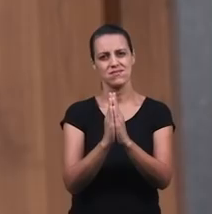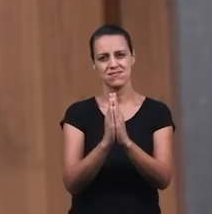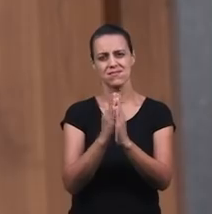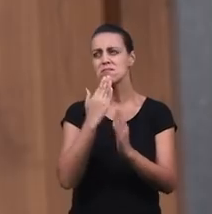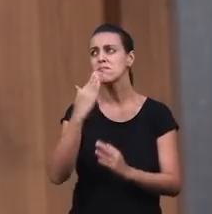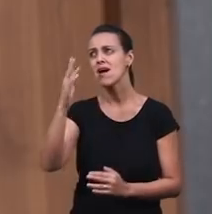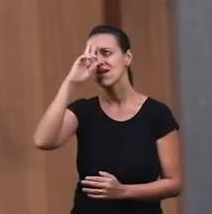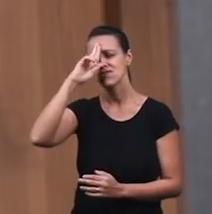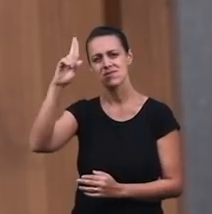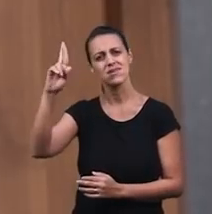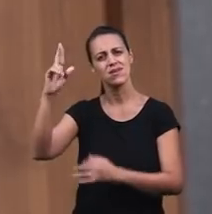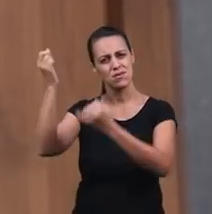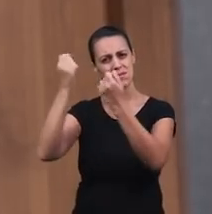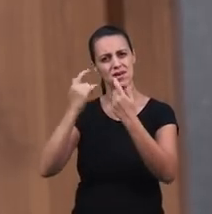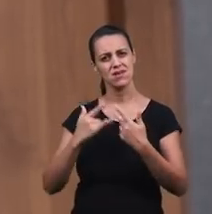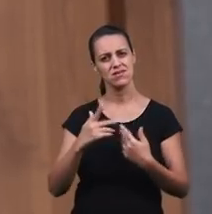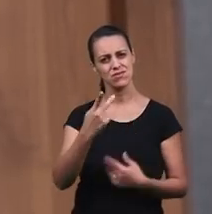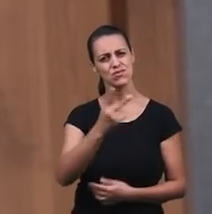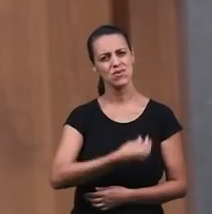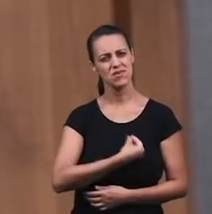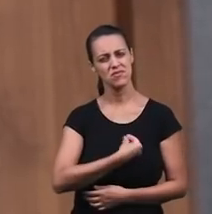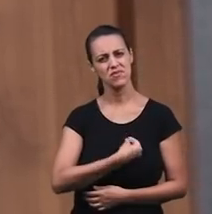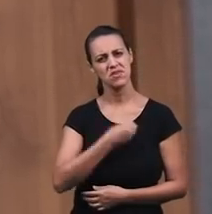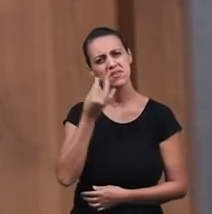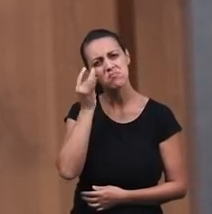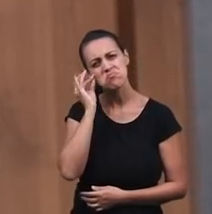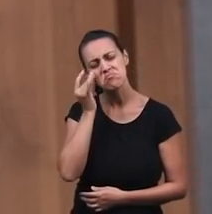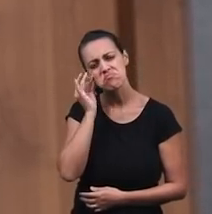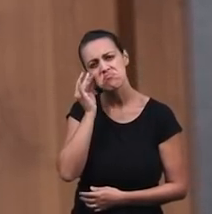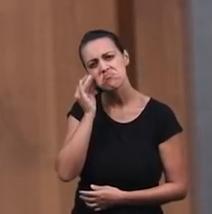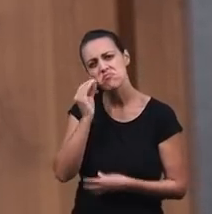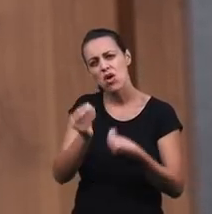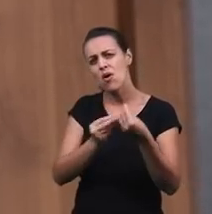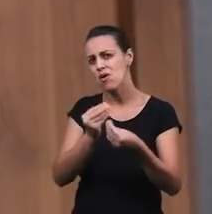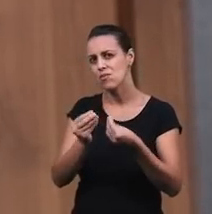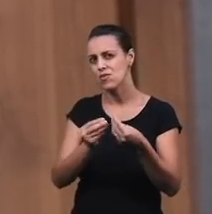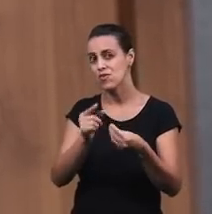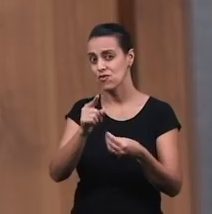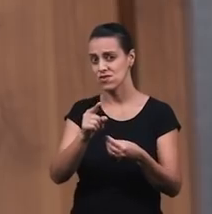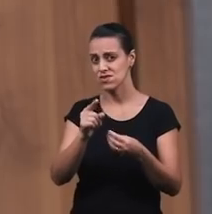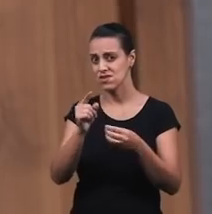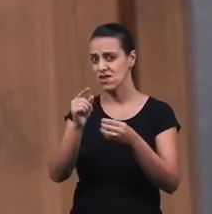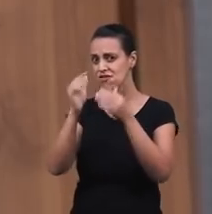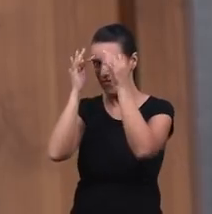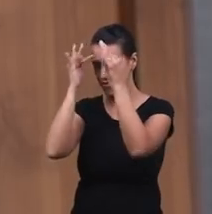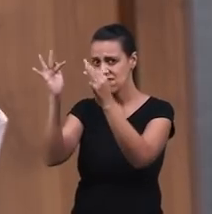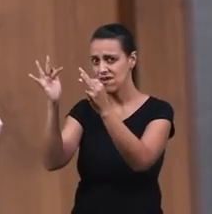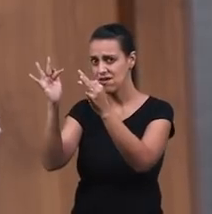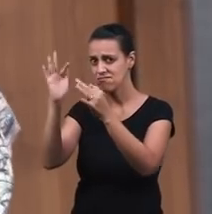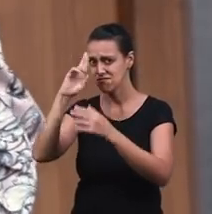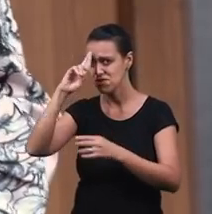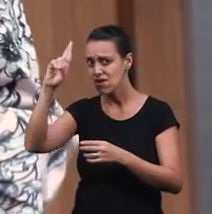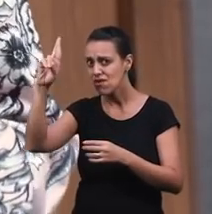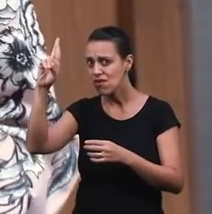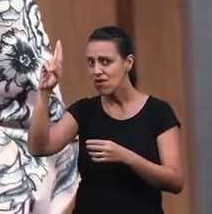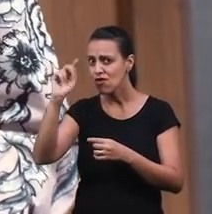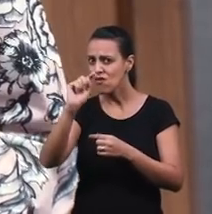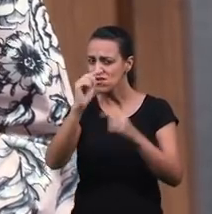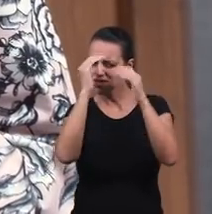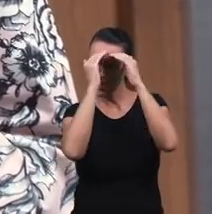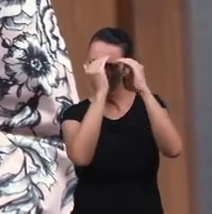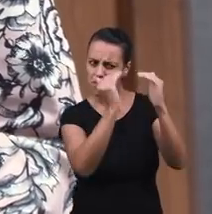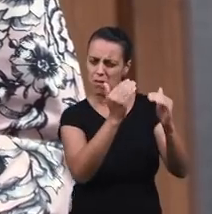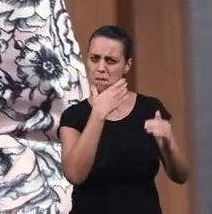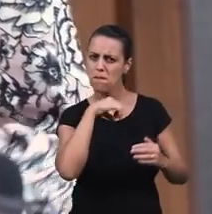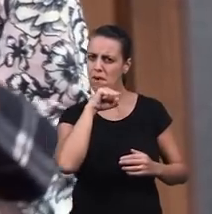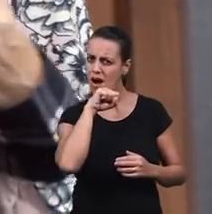Esta bênção Como está a sua vida espiritual Diante de Deus? Você tem sido fiel ao Senhor? Você tem sido obediente Aos seus